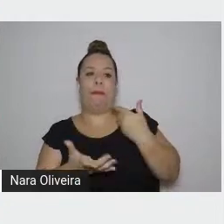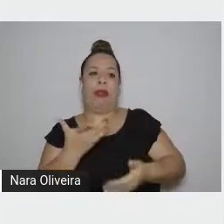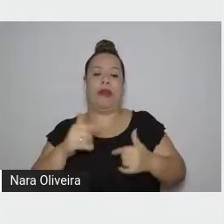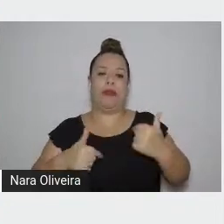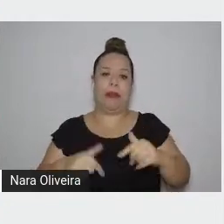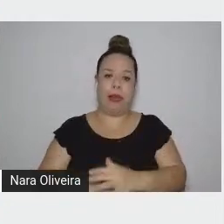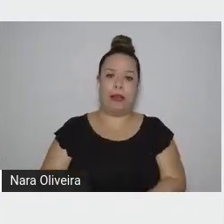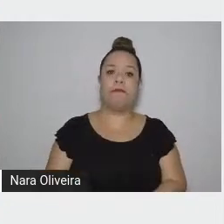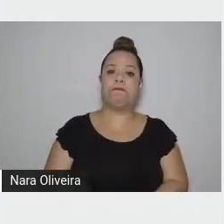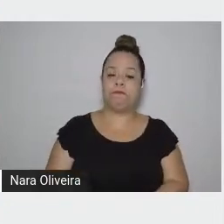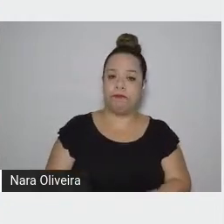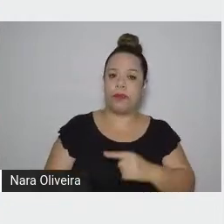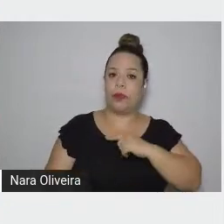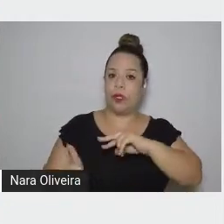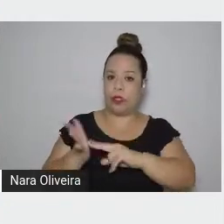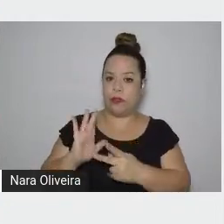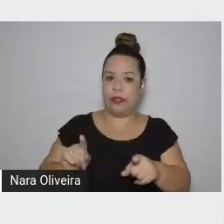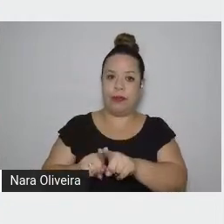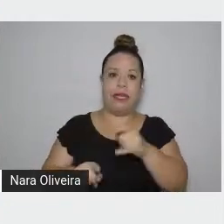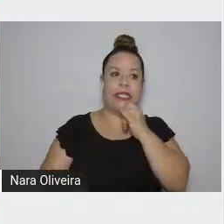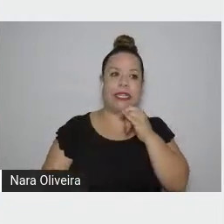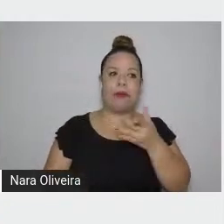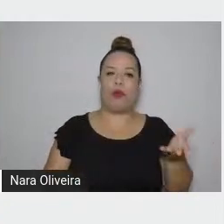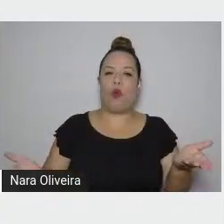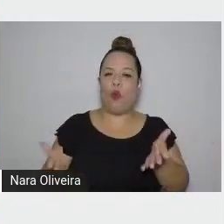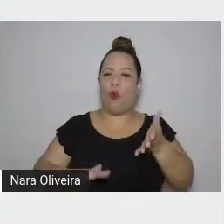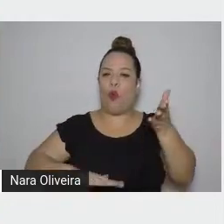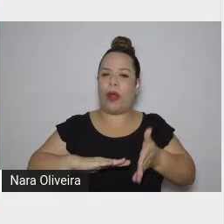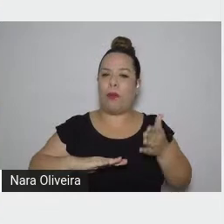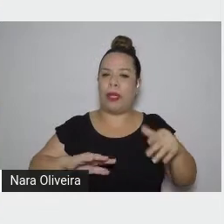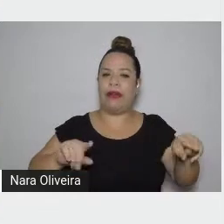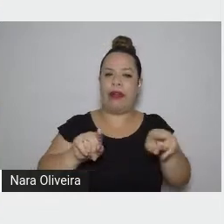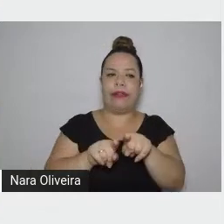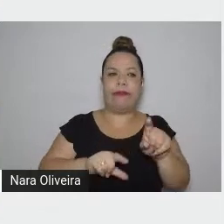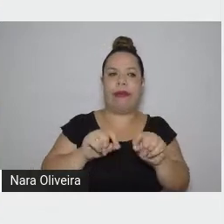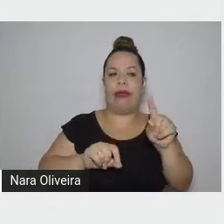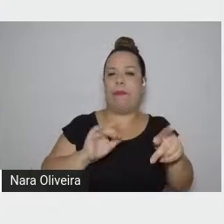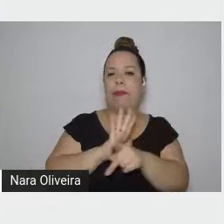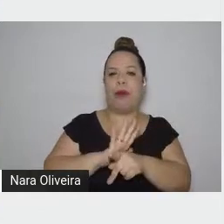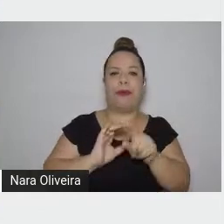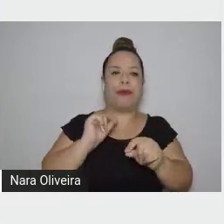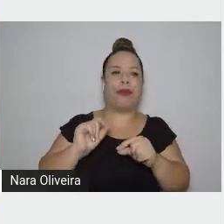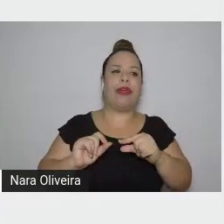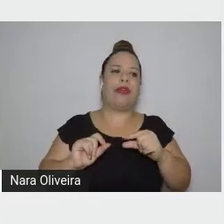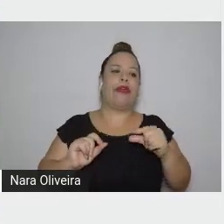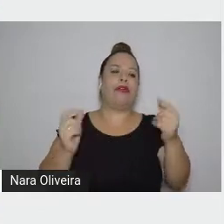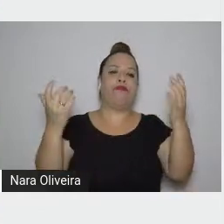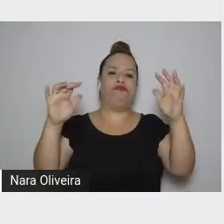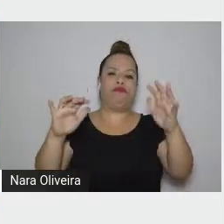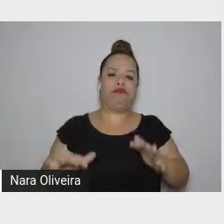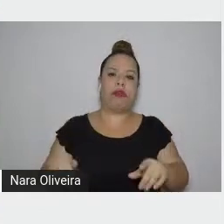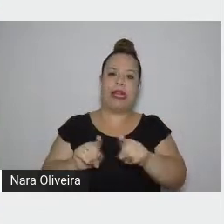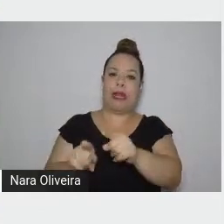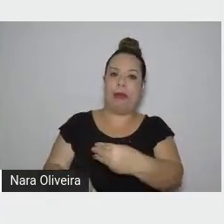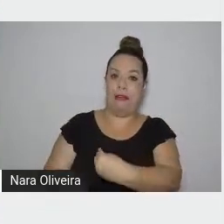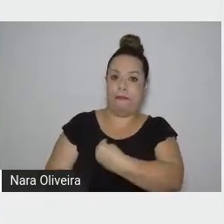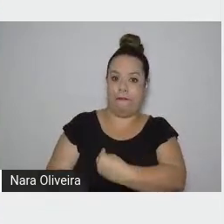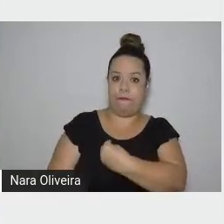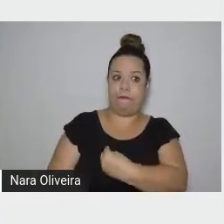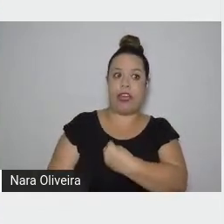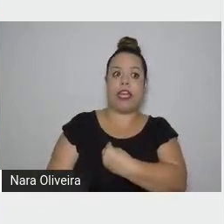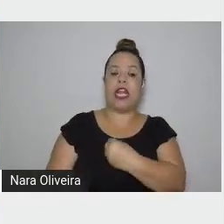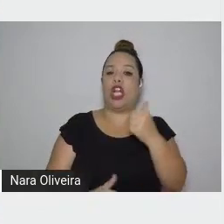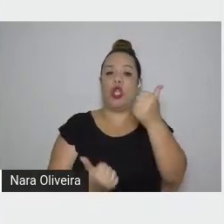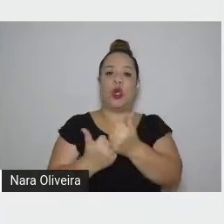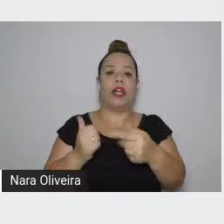modernidade como desumanização, a economia regendo a vida humana, o valor de uso trocado pelo